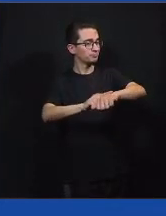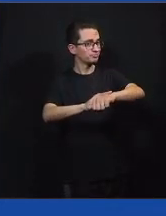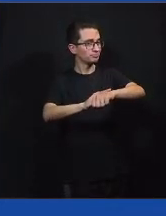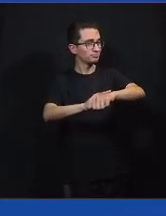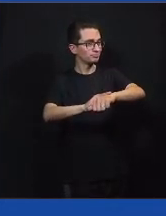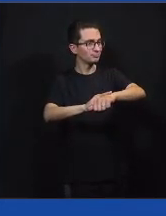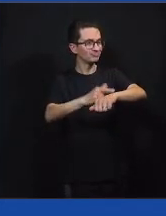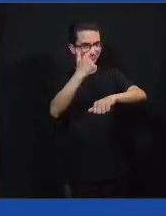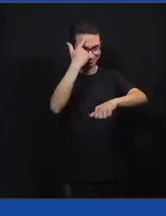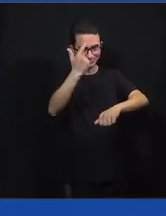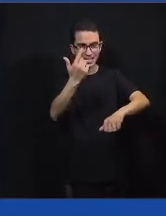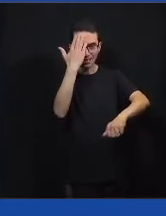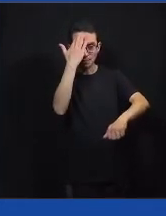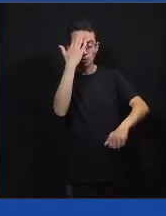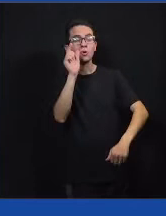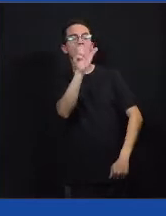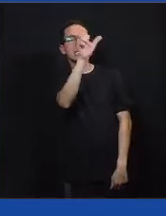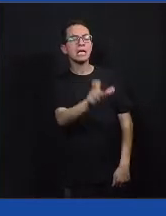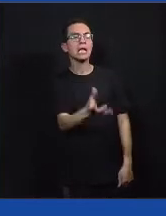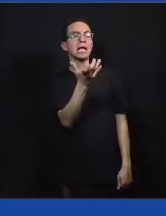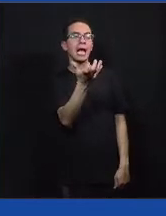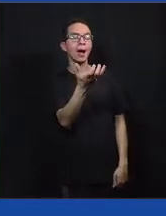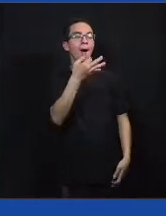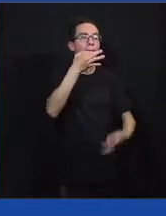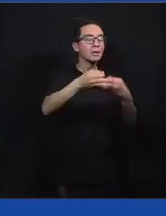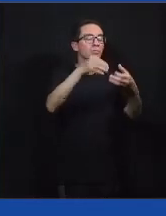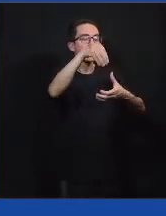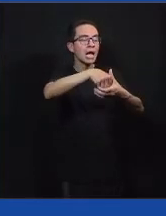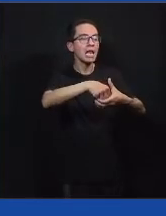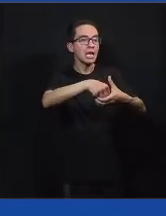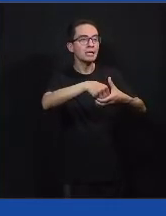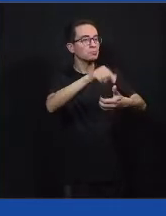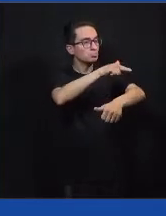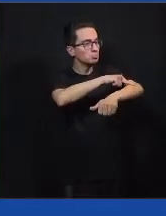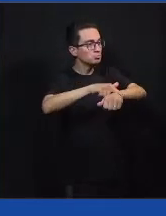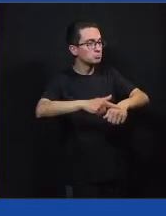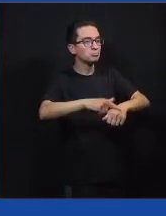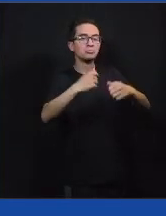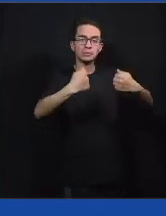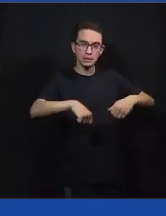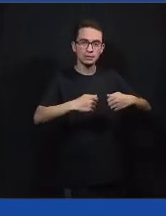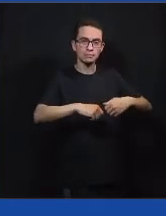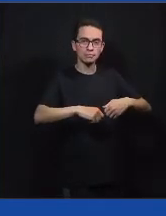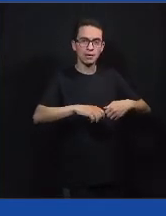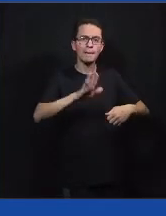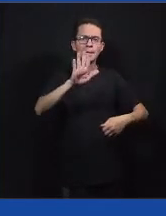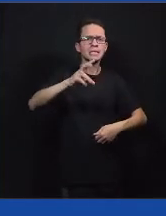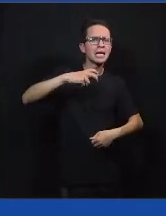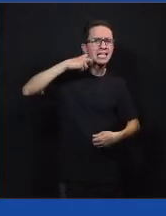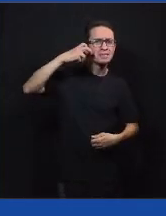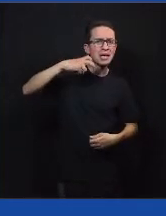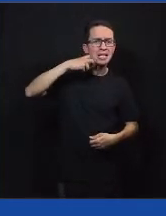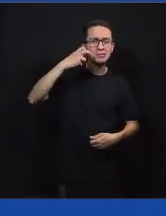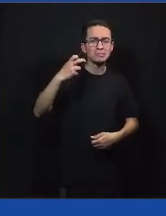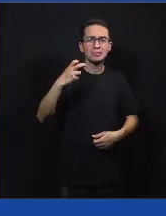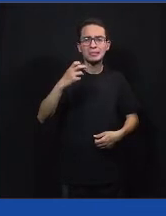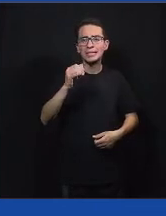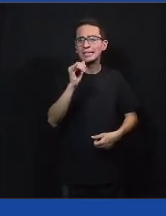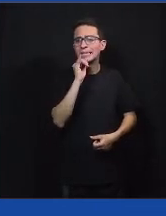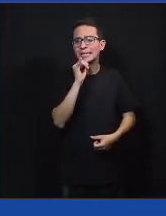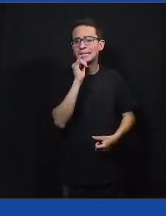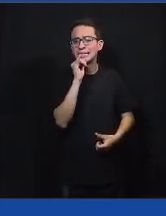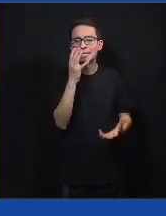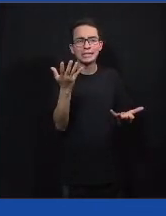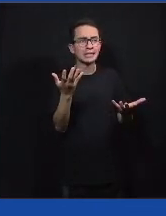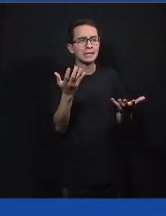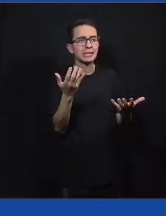outro quer. E a timidez é... Pode ser que a pessoa não queira falar para não causar mais discórdia ou